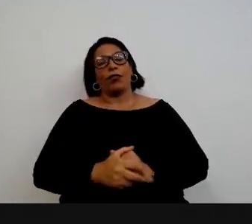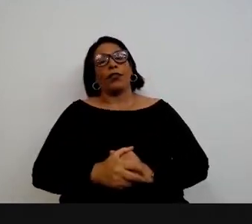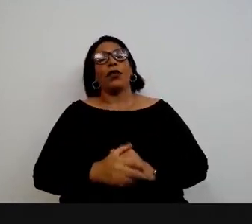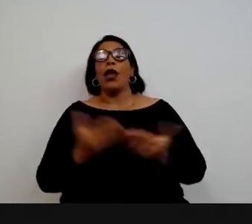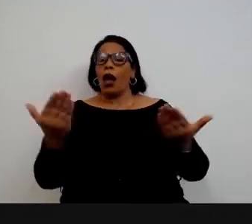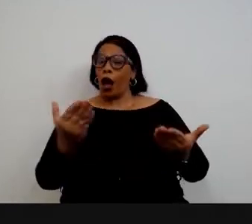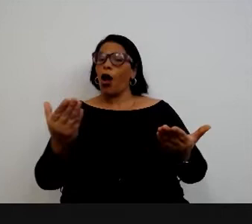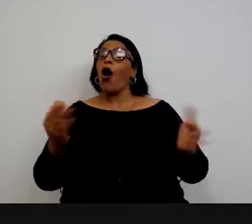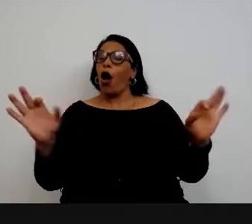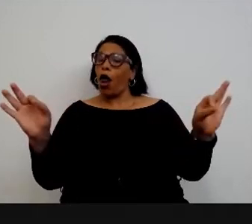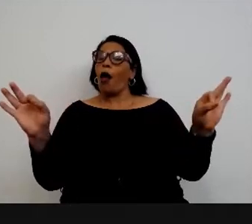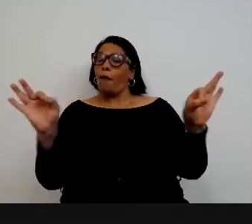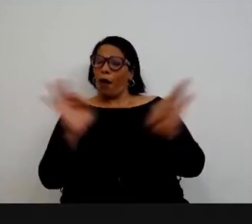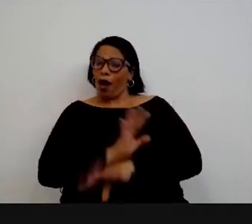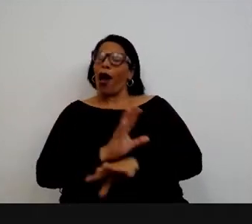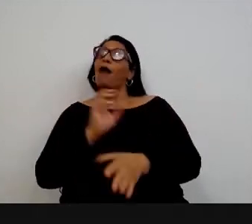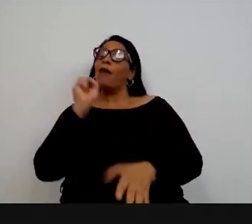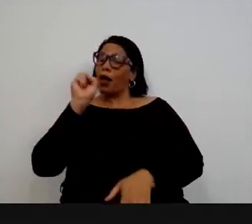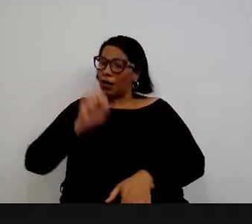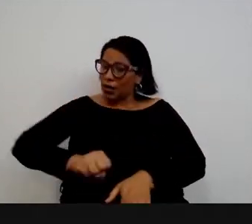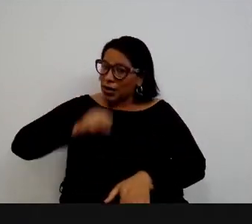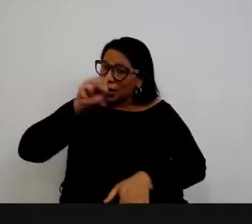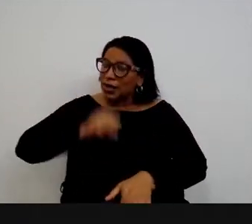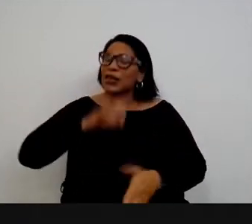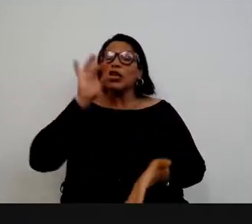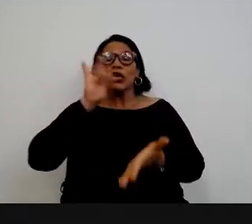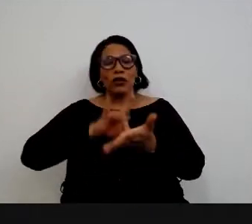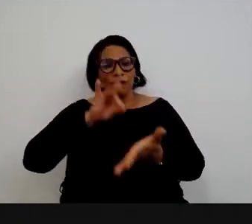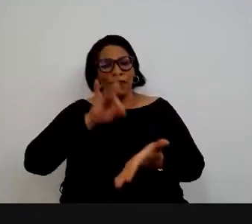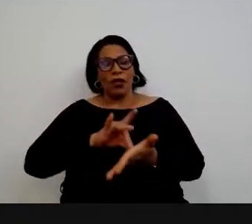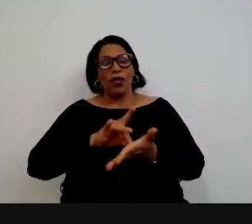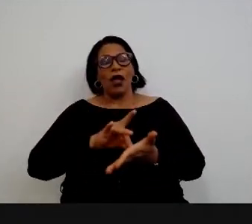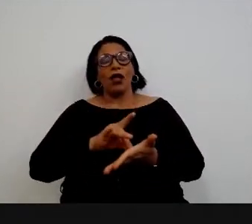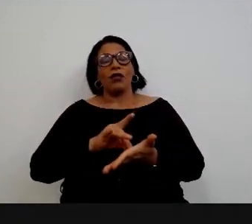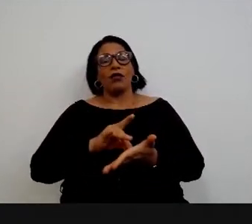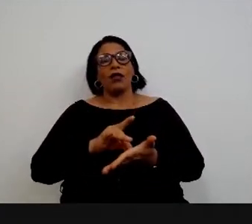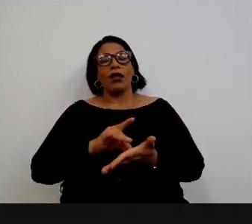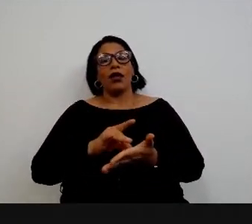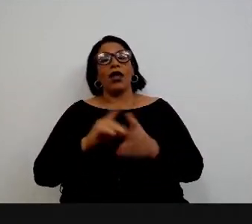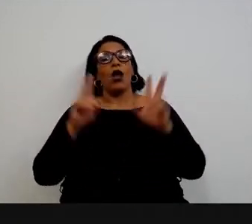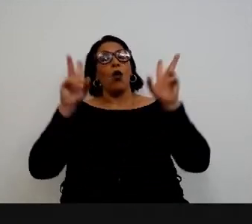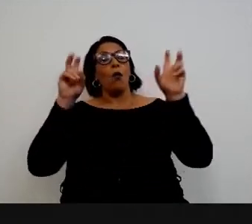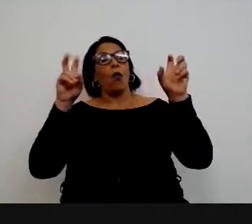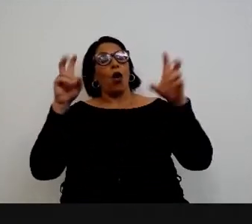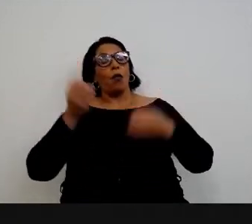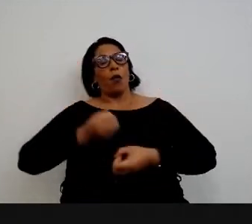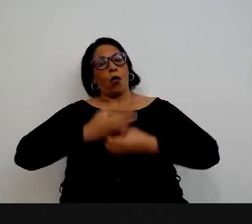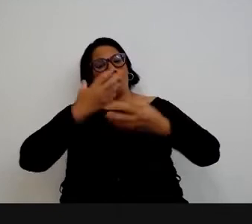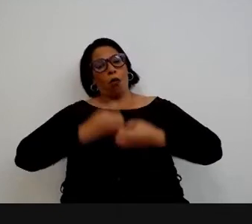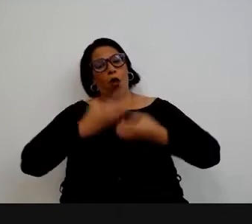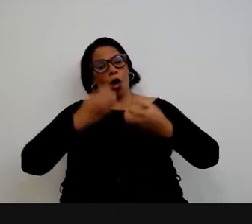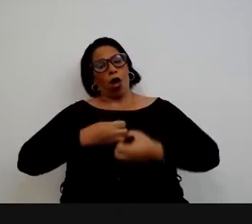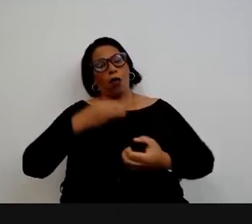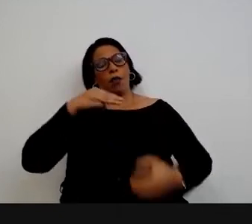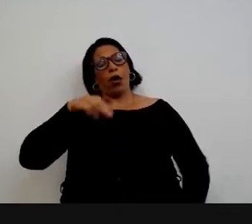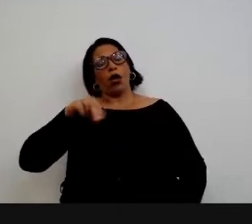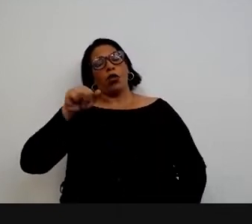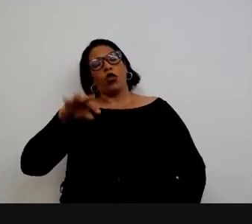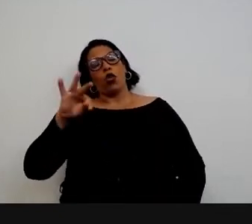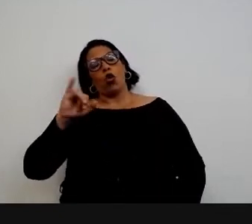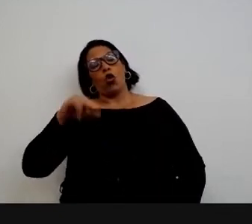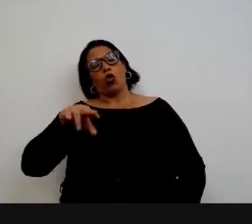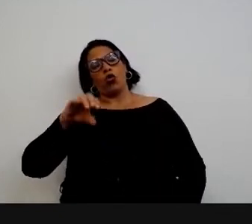E, para concluir, agora sim, eu vou para a conclusão, eu trago um trecho do poeta espanhol, Antônio Machado,